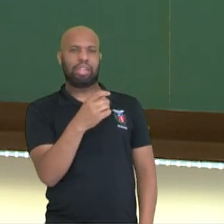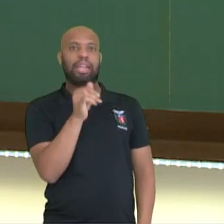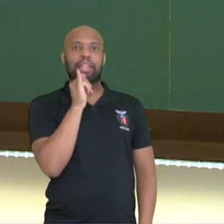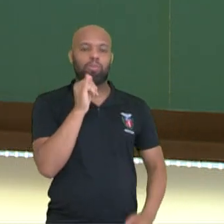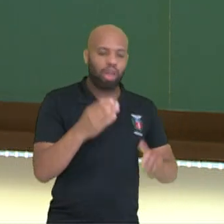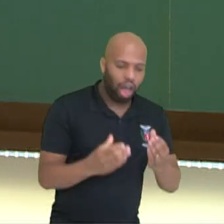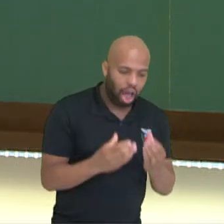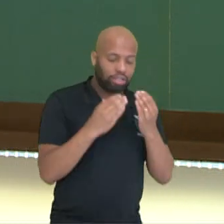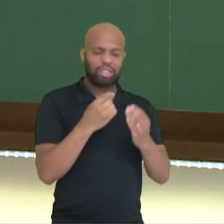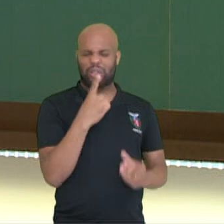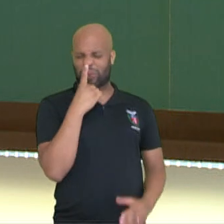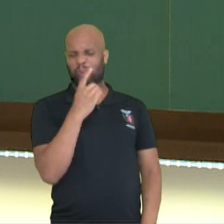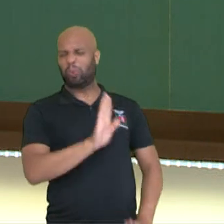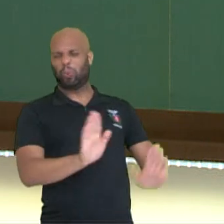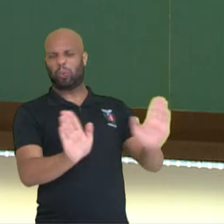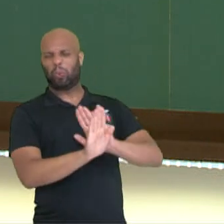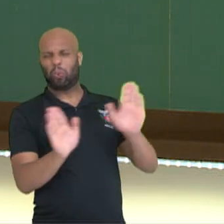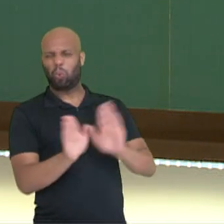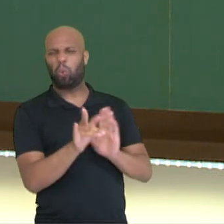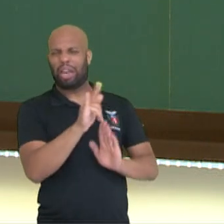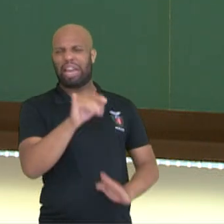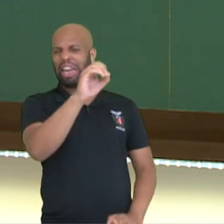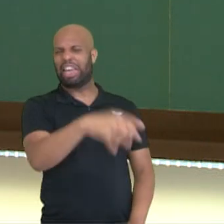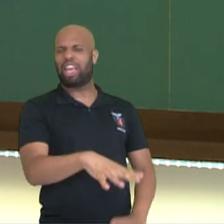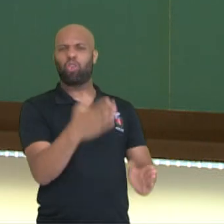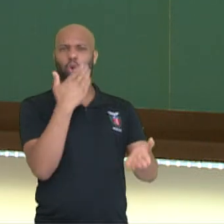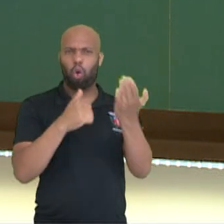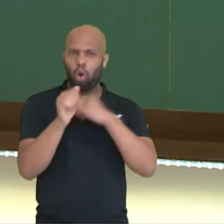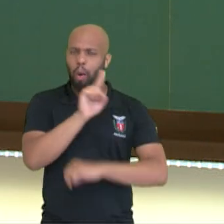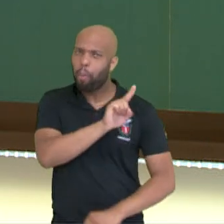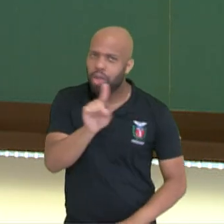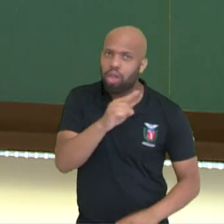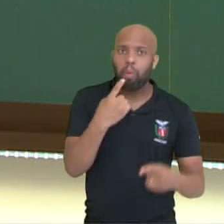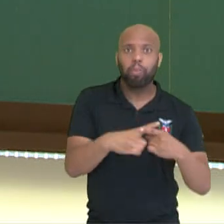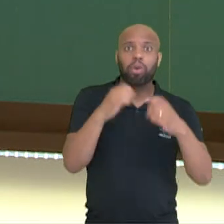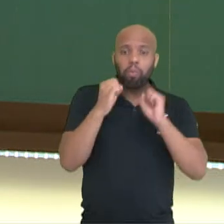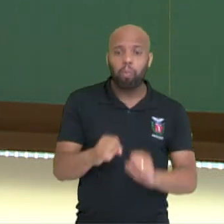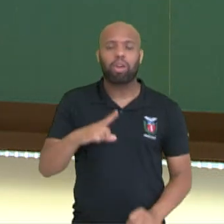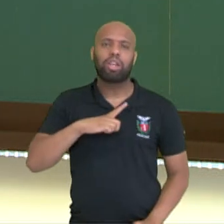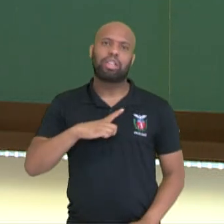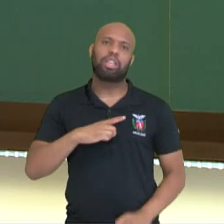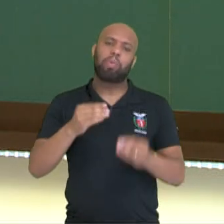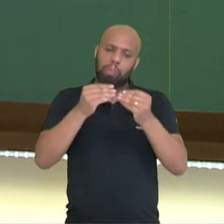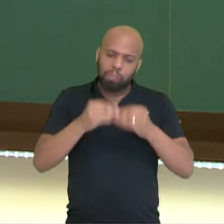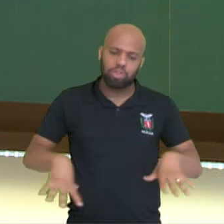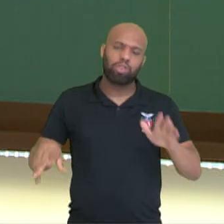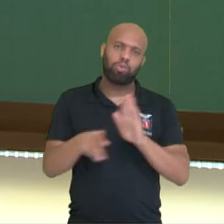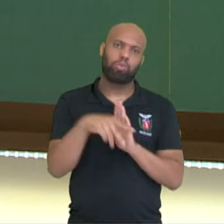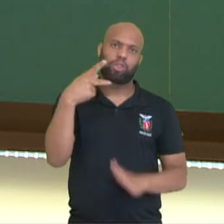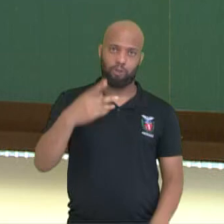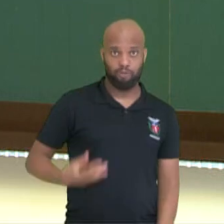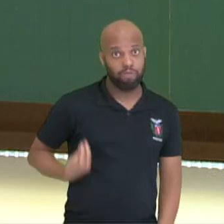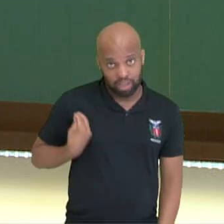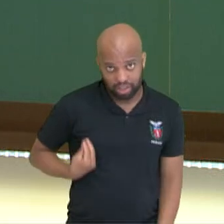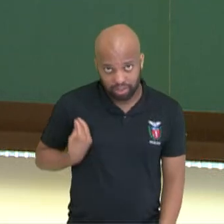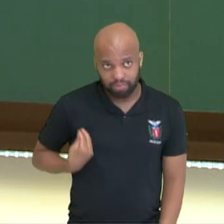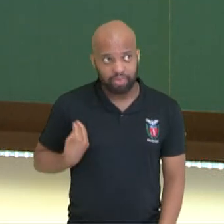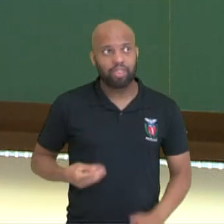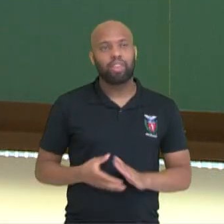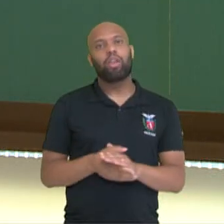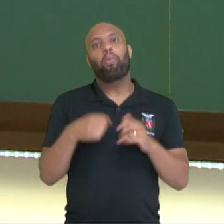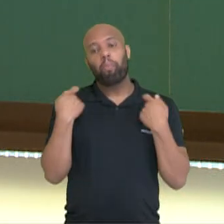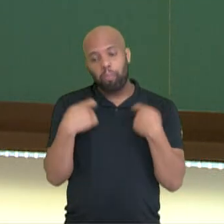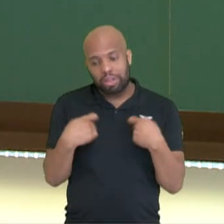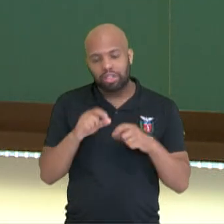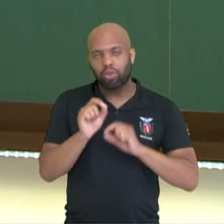cheiro de um alimento que está um pouco desagradável, você percebe que está estragado, você deixa de consumi-lo, preservando assim sua